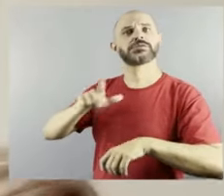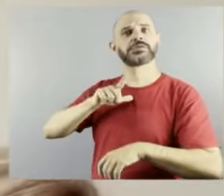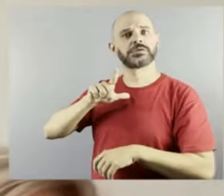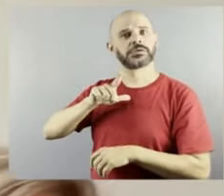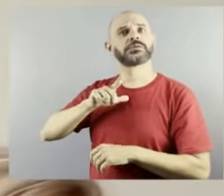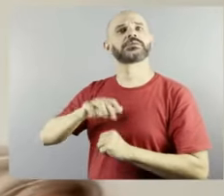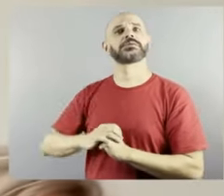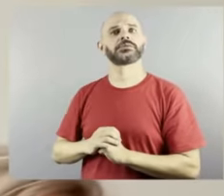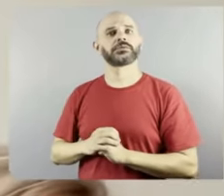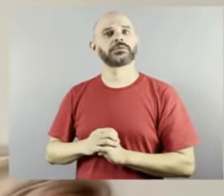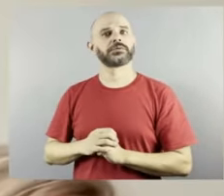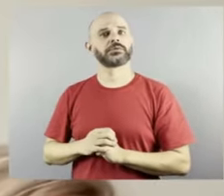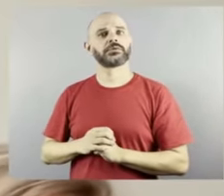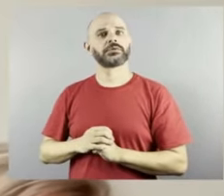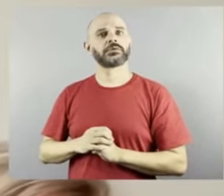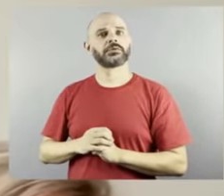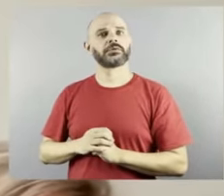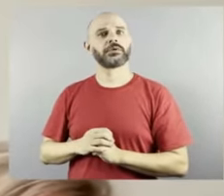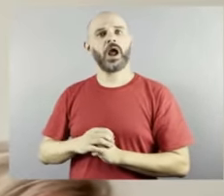alta